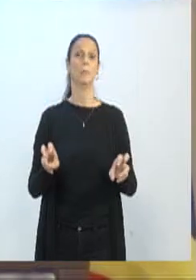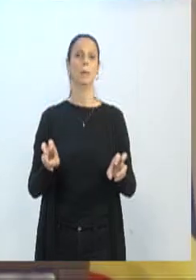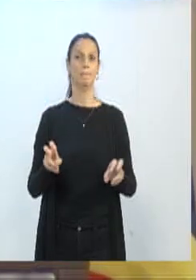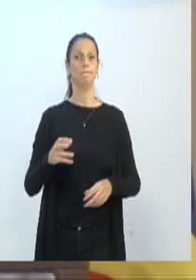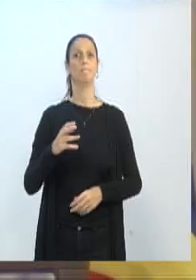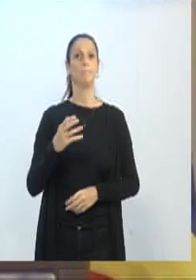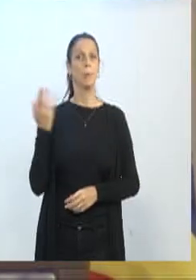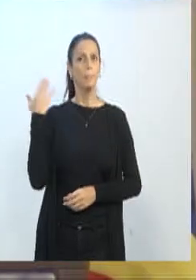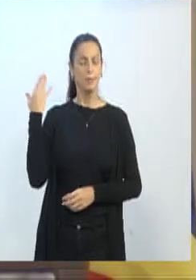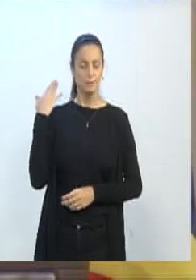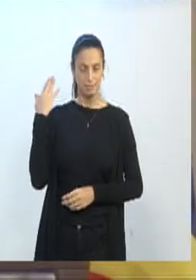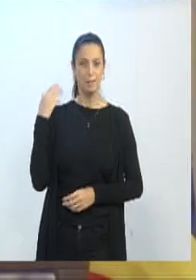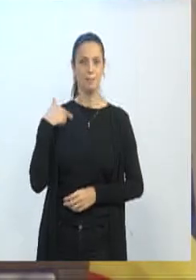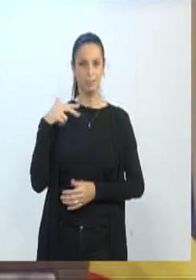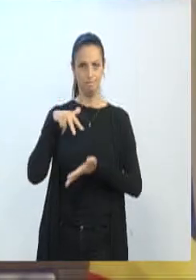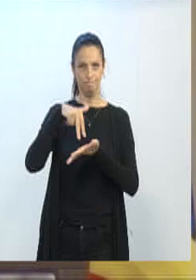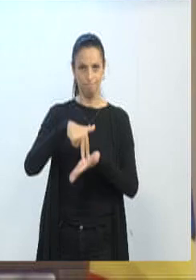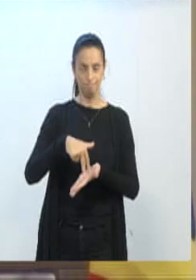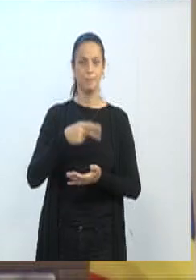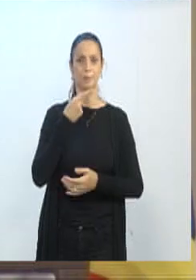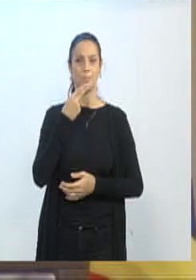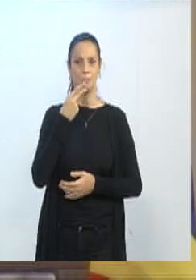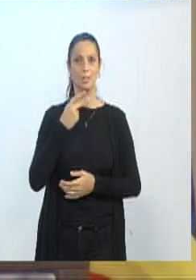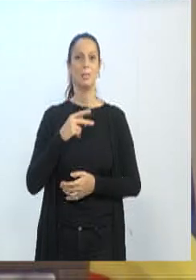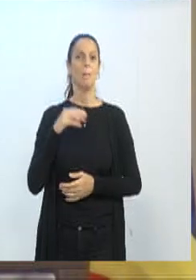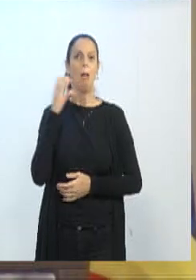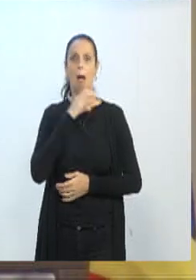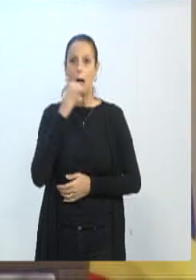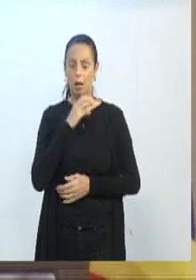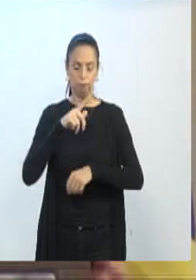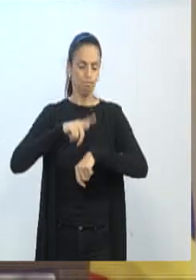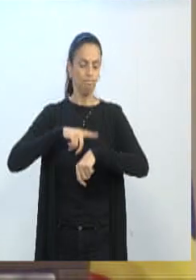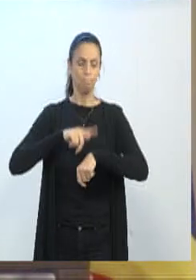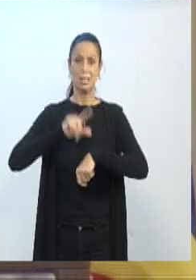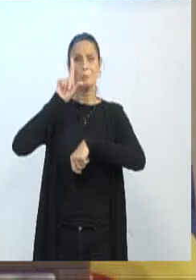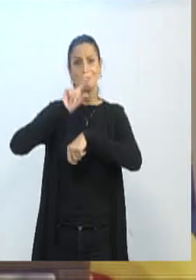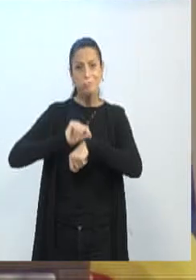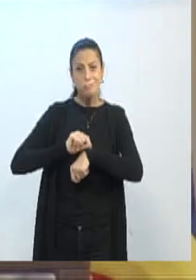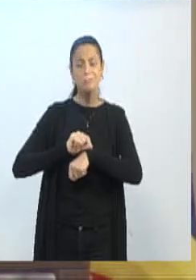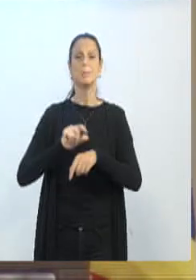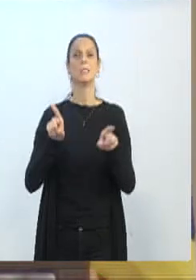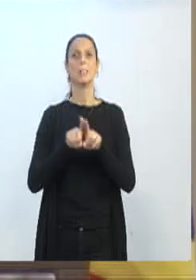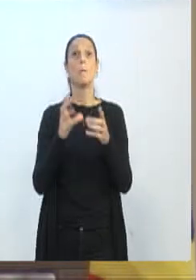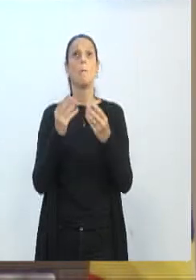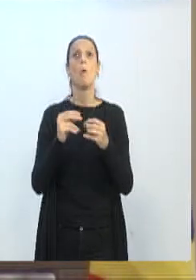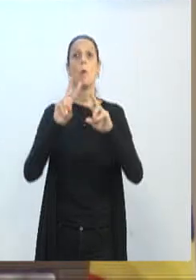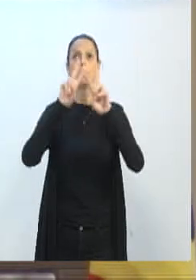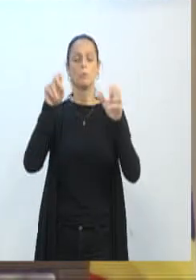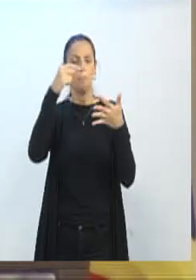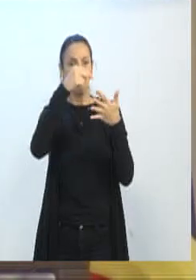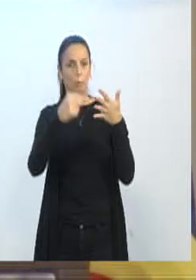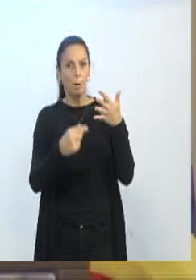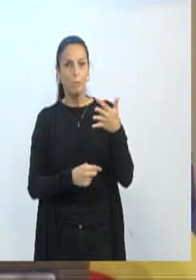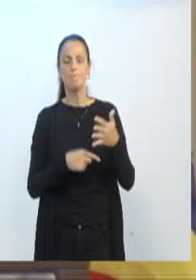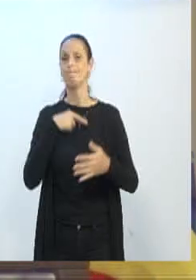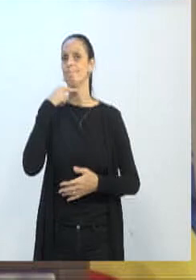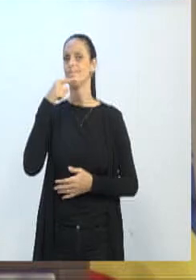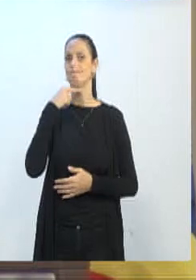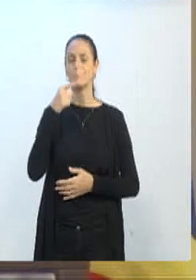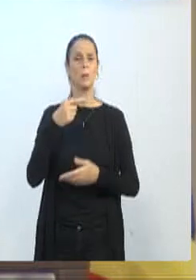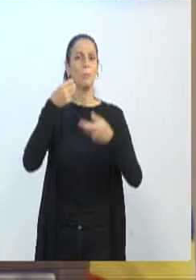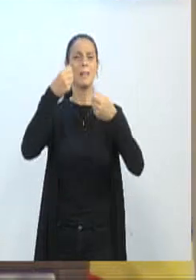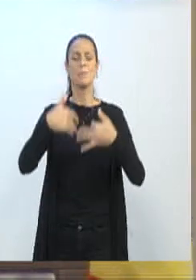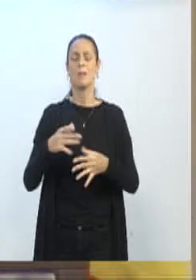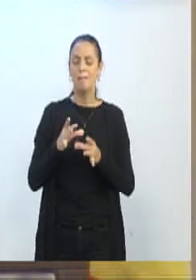na minha última fala, pelo correr aqui, com pouco tempo e muitos temas para trazer, eu não consegui explicar de forma tão